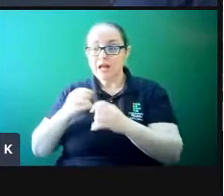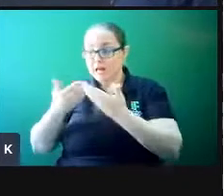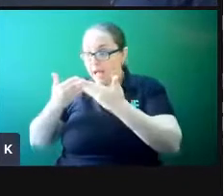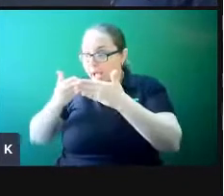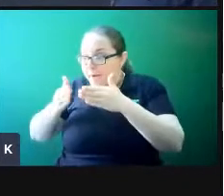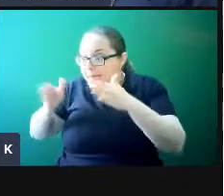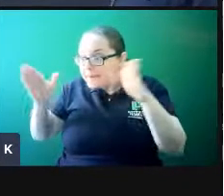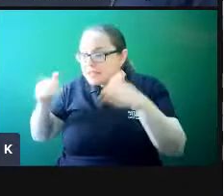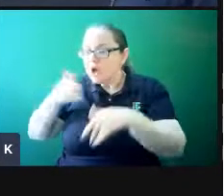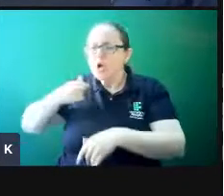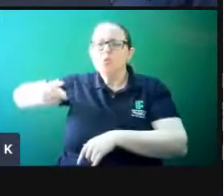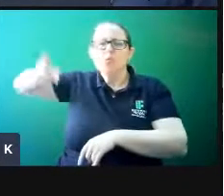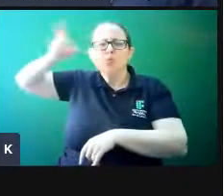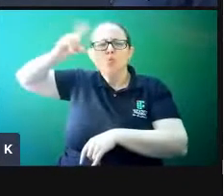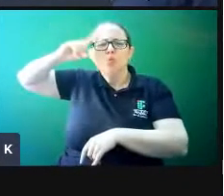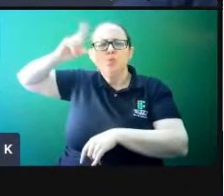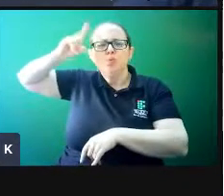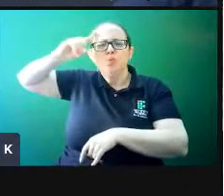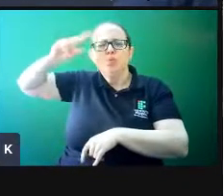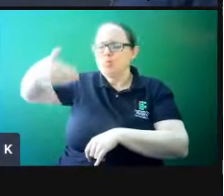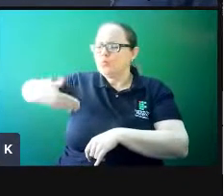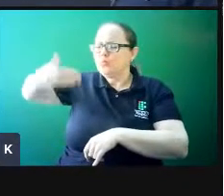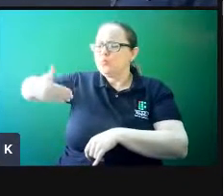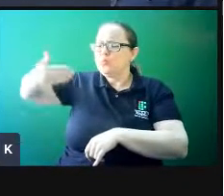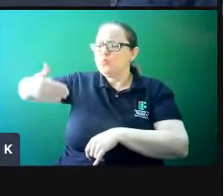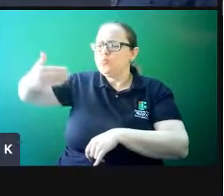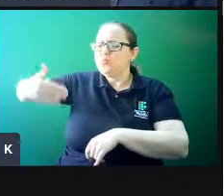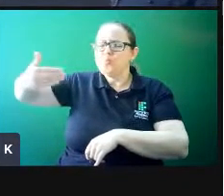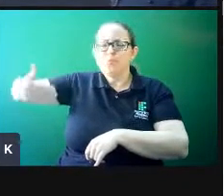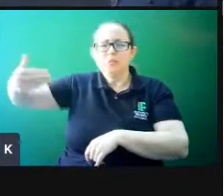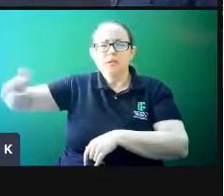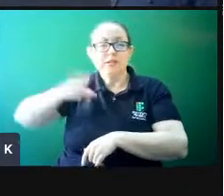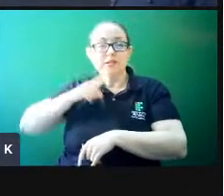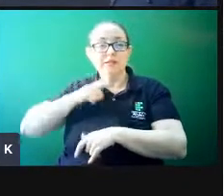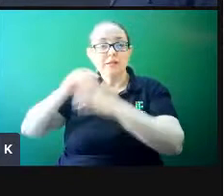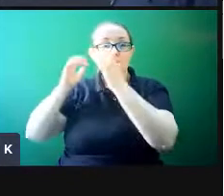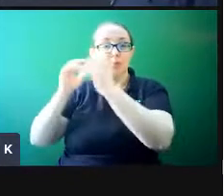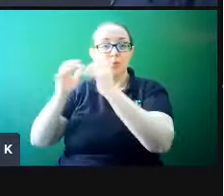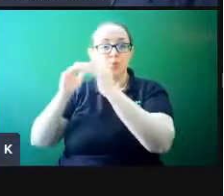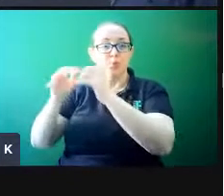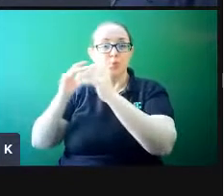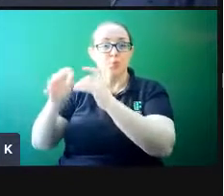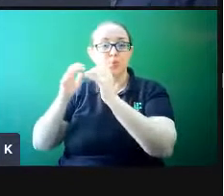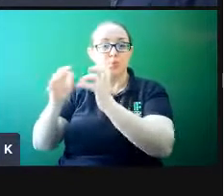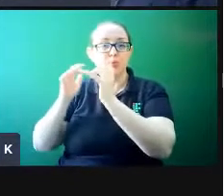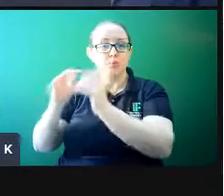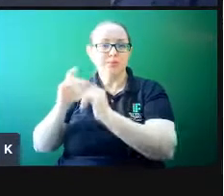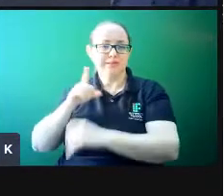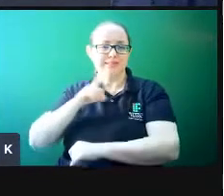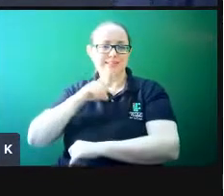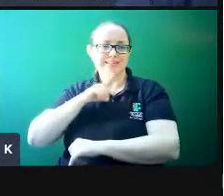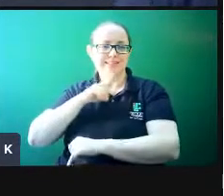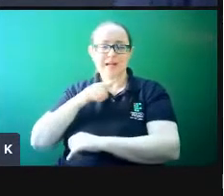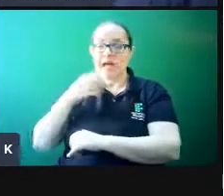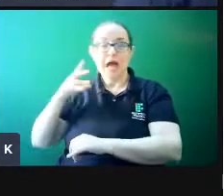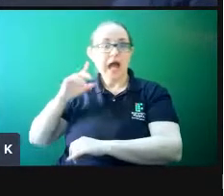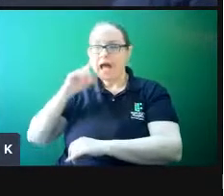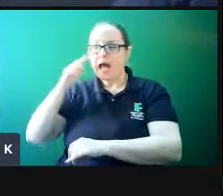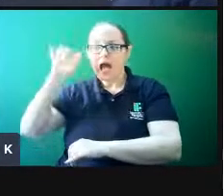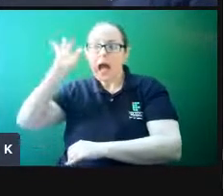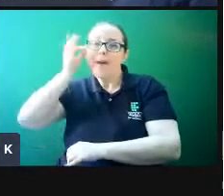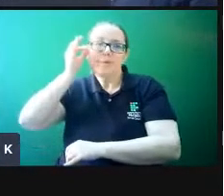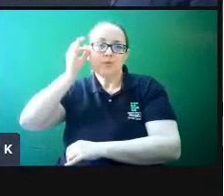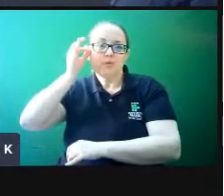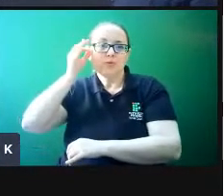Então, isso automatiza o nosso procedimento, automatiza a nossa resposta do cérebro. O cérebro acessa mais rápido essa memória,